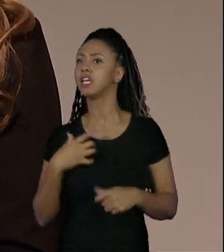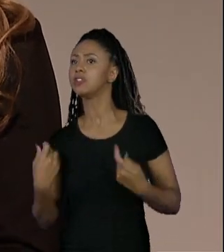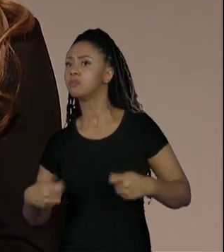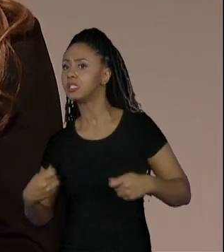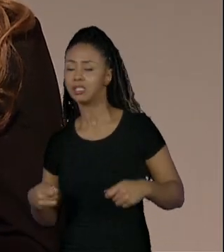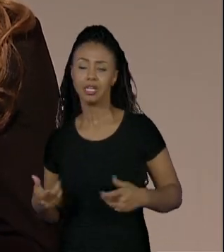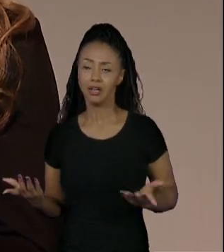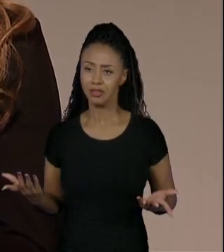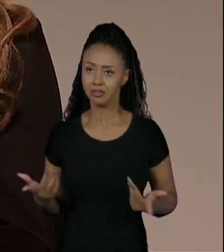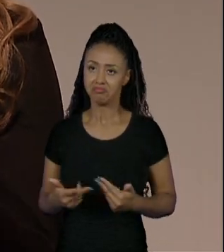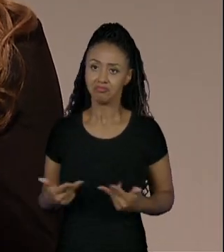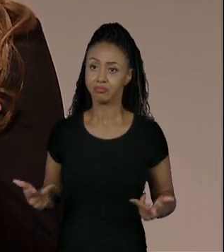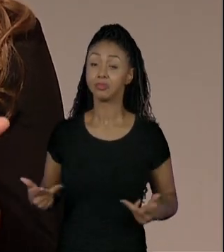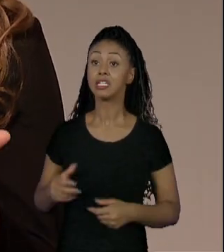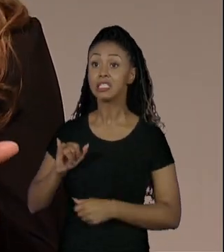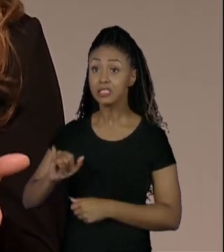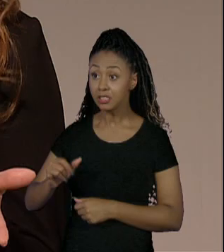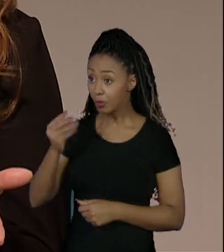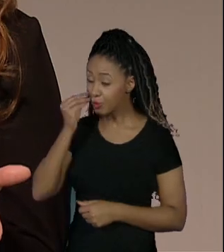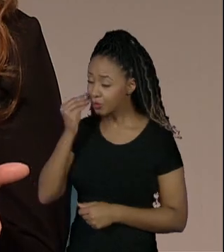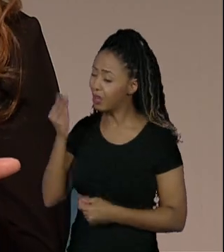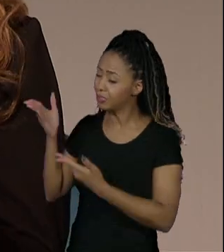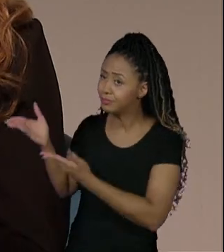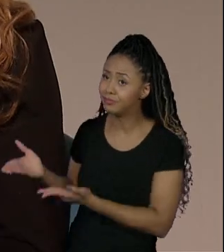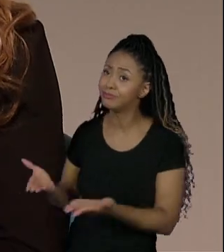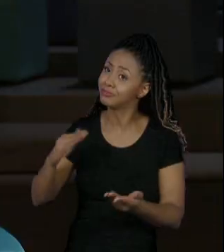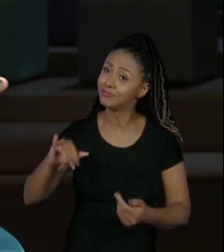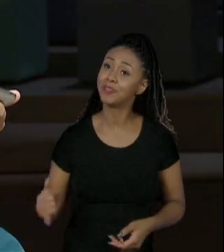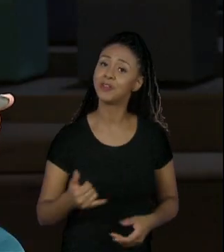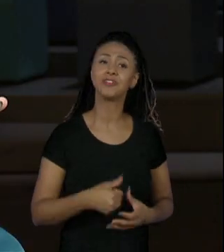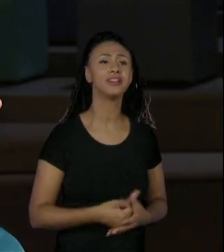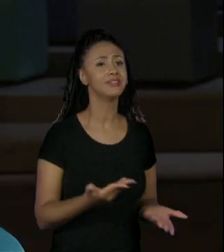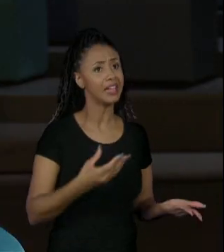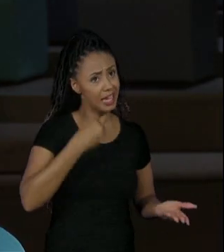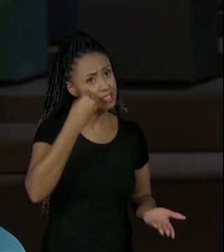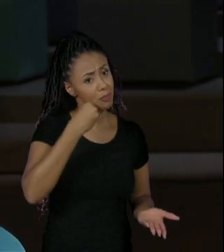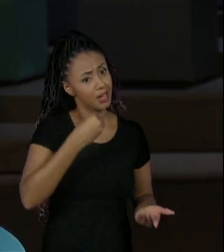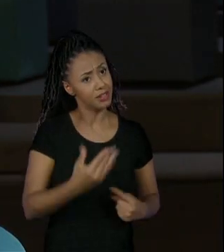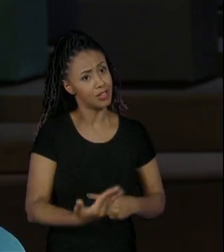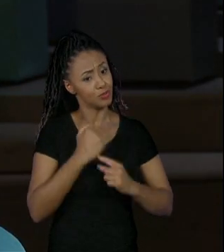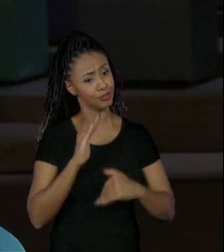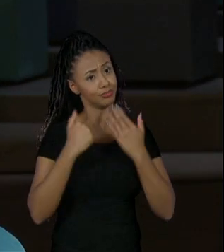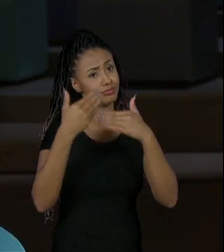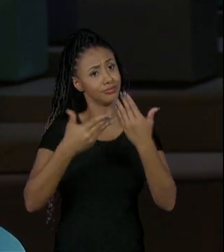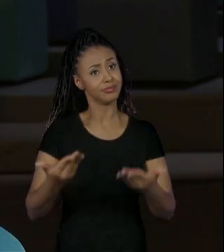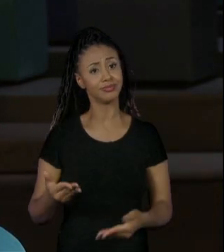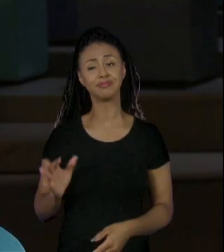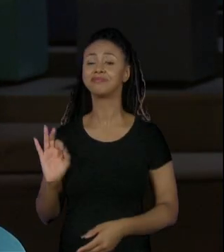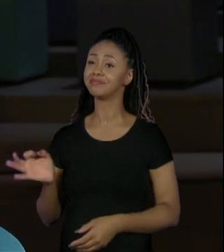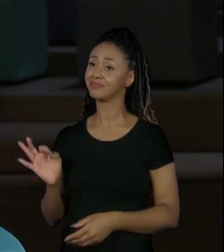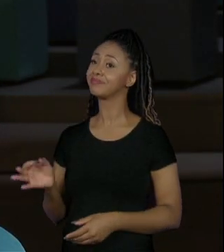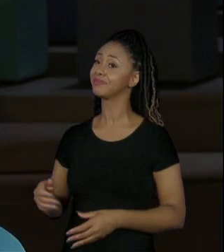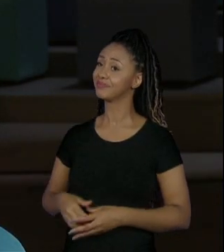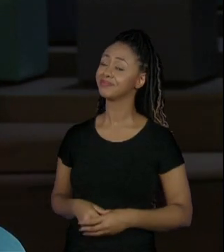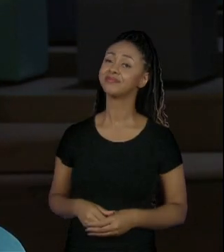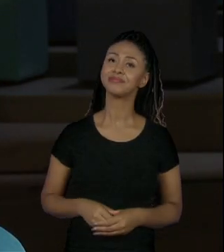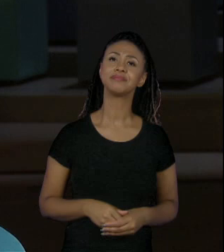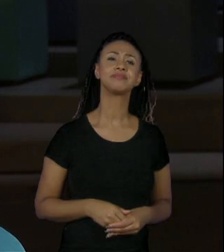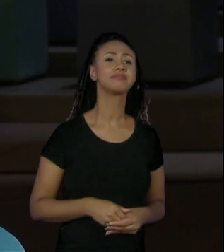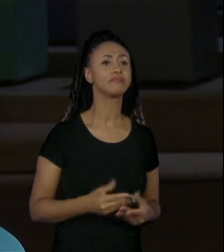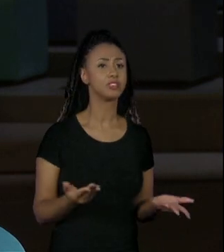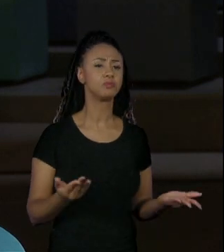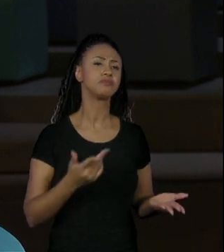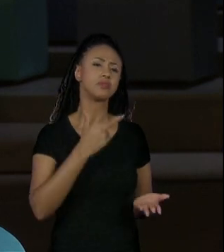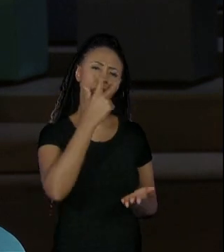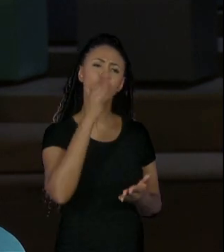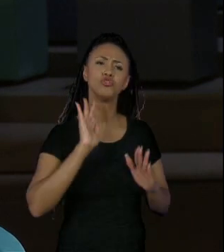vontade, enfim. Se tiver oportunidade, por que não? Toda experiência é engrandecedora, né? Sim, Nesse momento de formação. É isso mesmo. Eu acho que a gente já